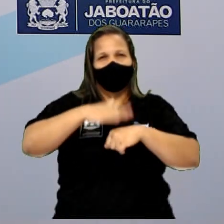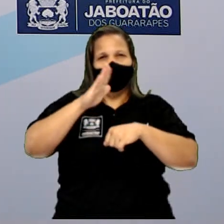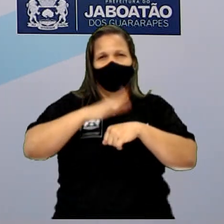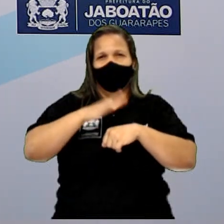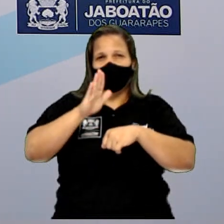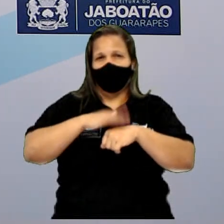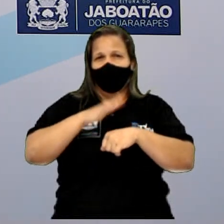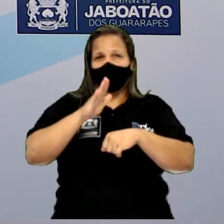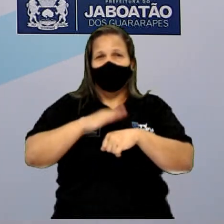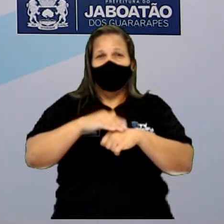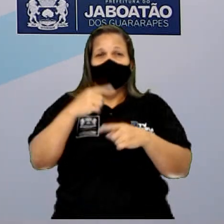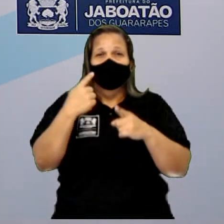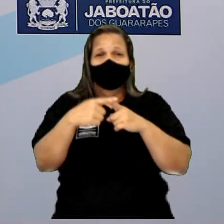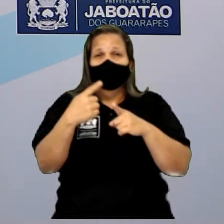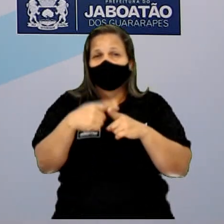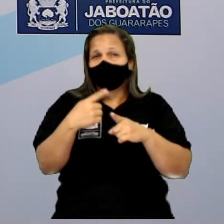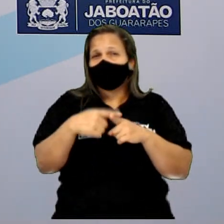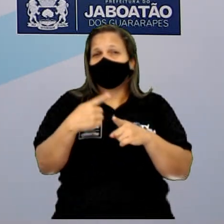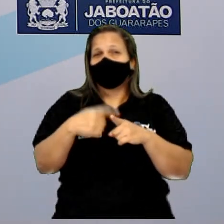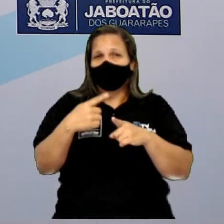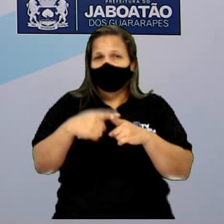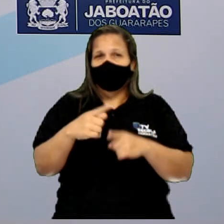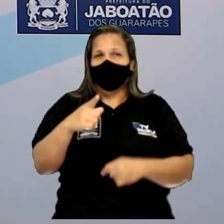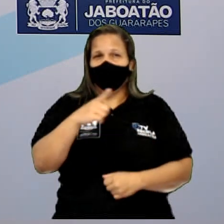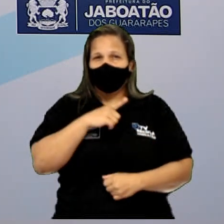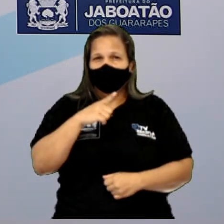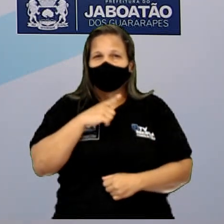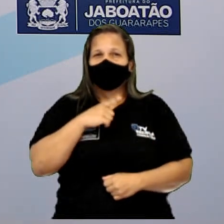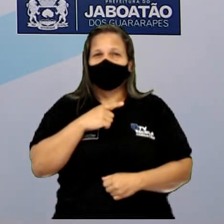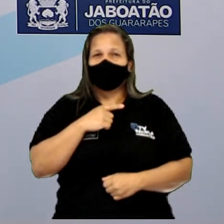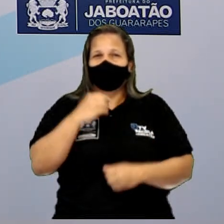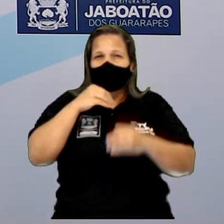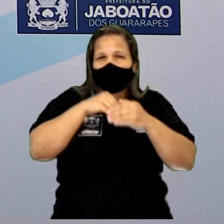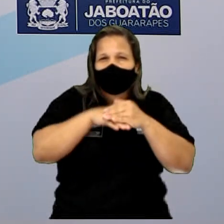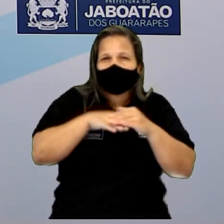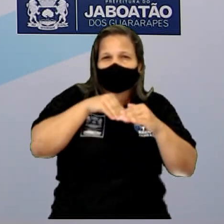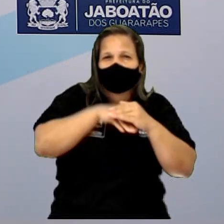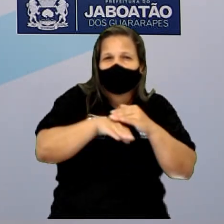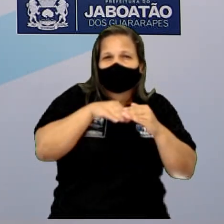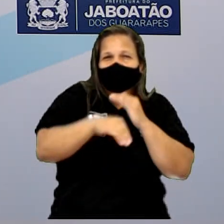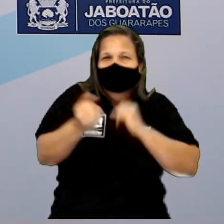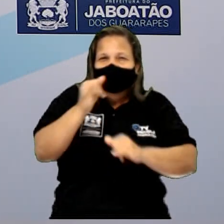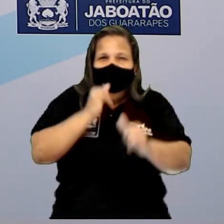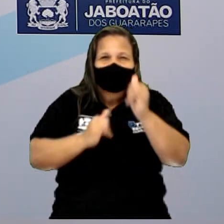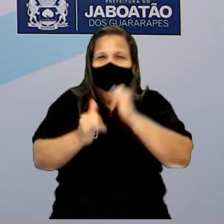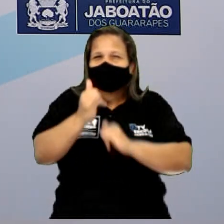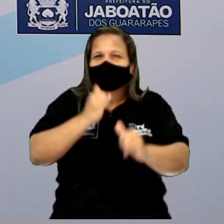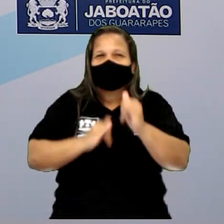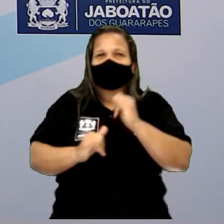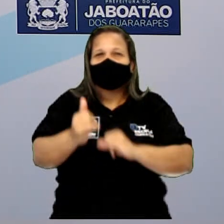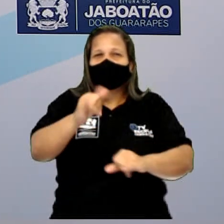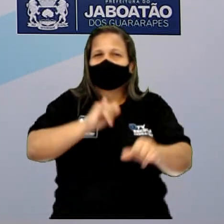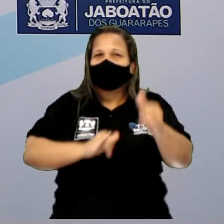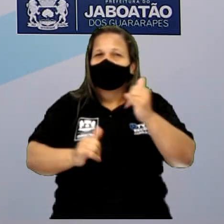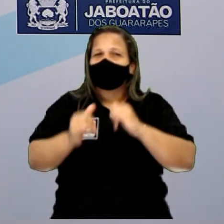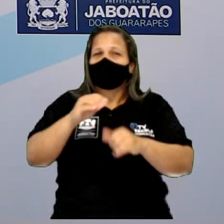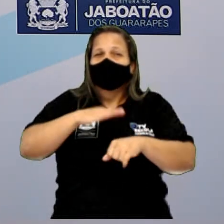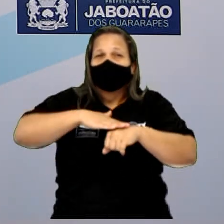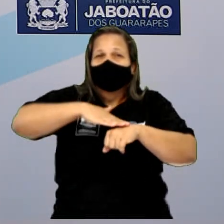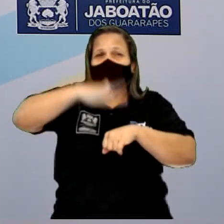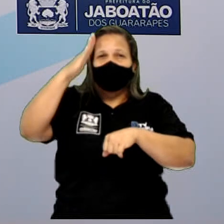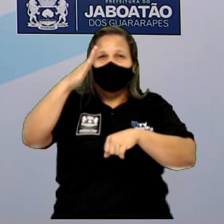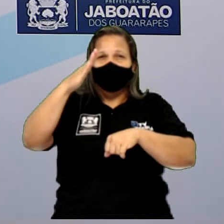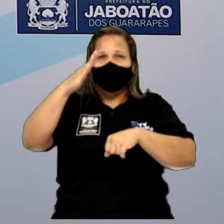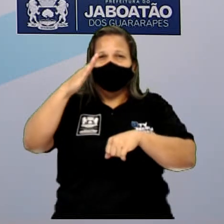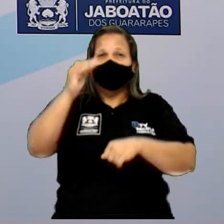tem uma grande capacidade de armazenar energia, como, por exemplo, a dos celulares, como